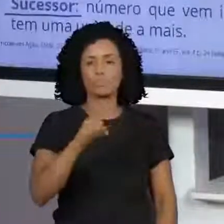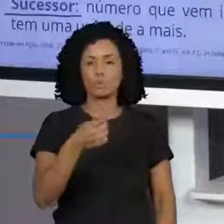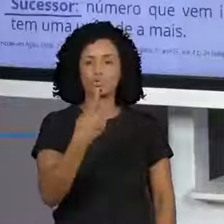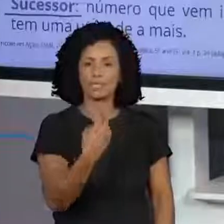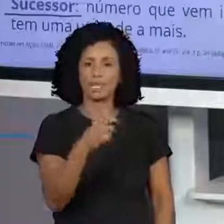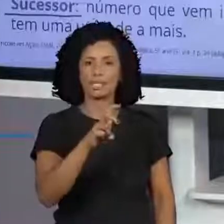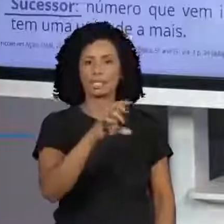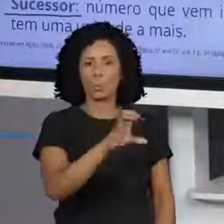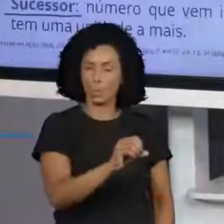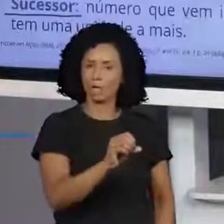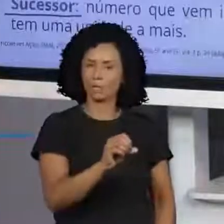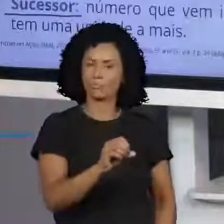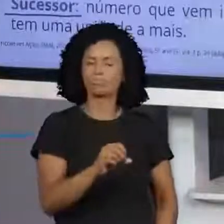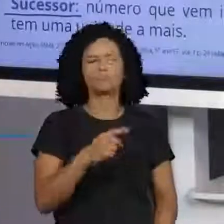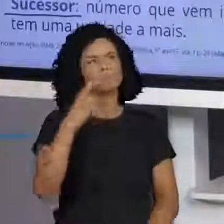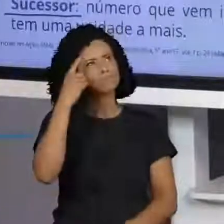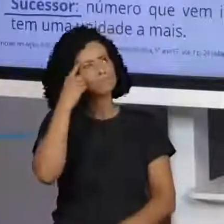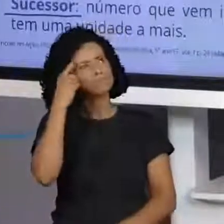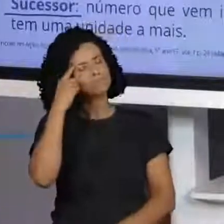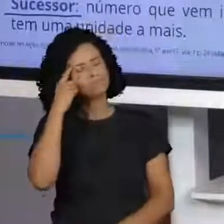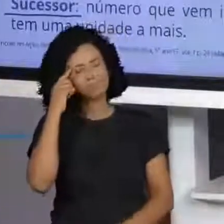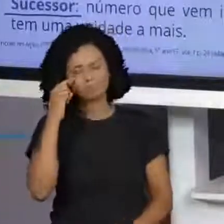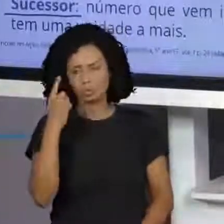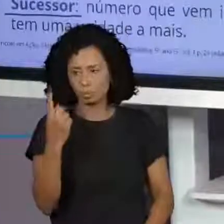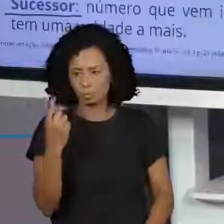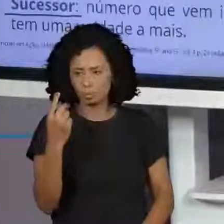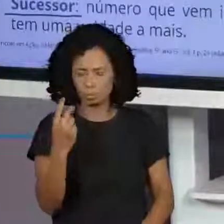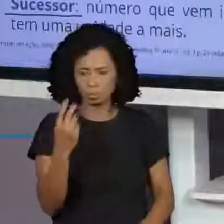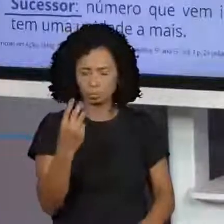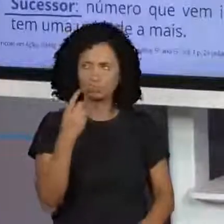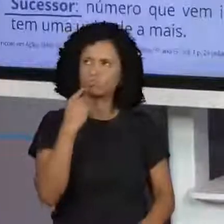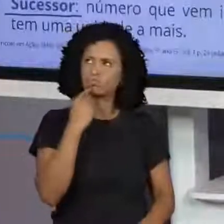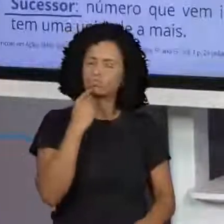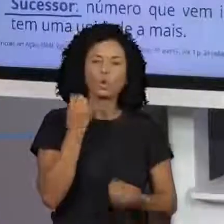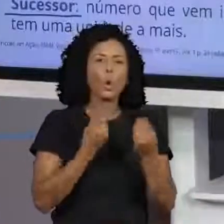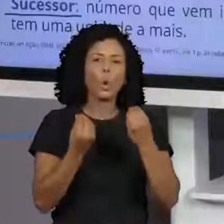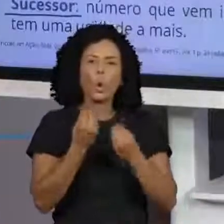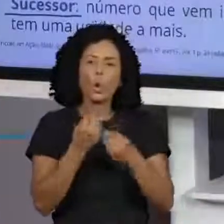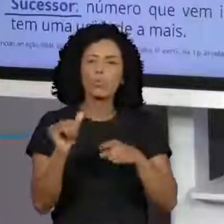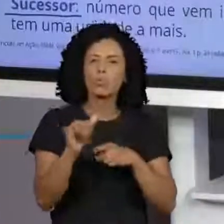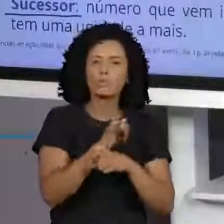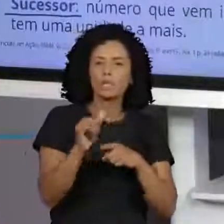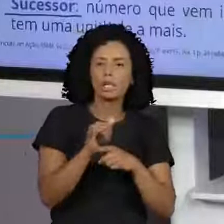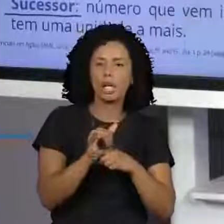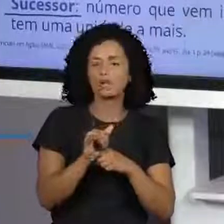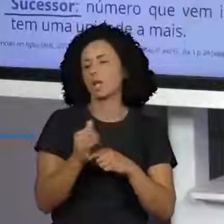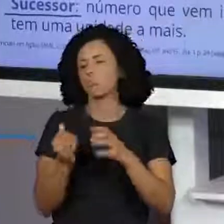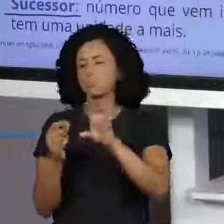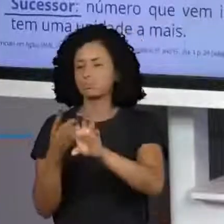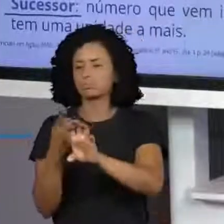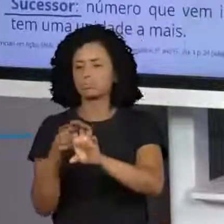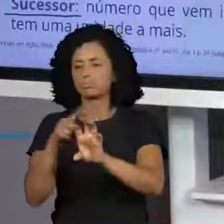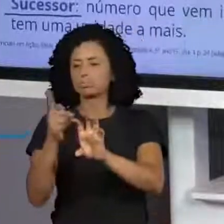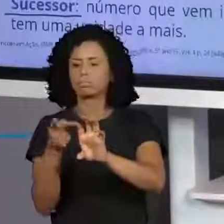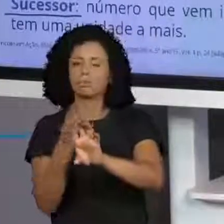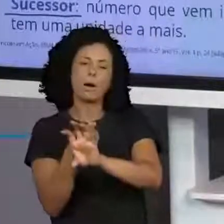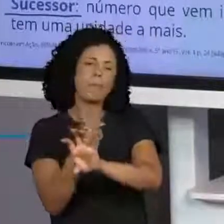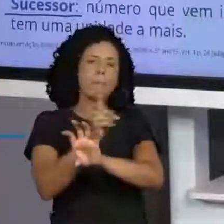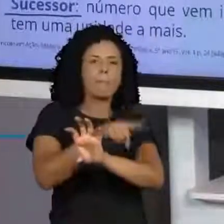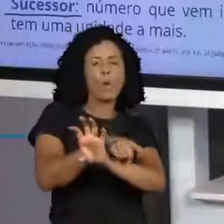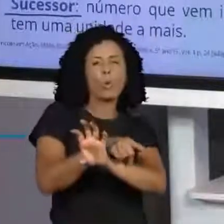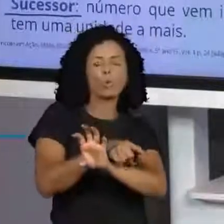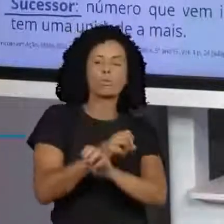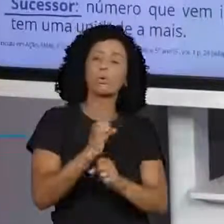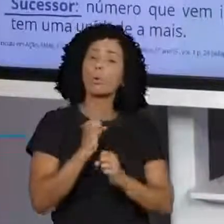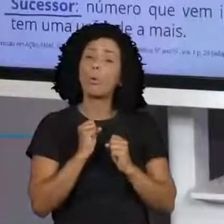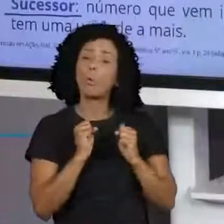de um em um, você vai de um em um. Ou de dois em dois e você vai pulando o intervalo de dois. Às vezes ela fala, escreva de cinco